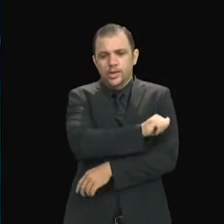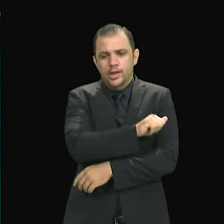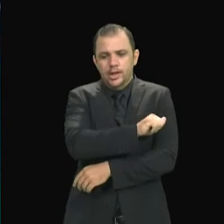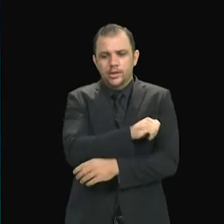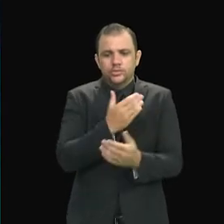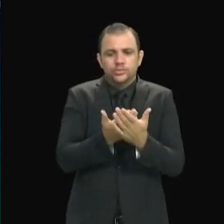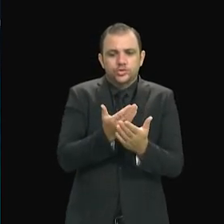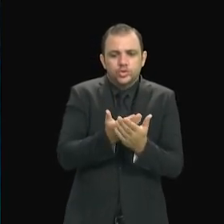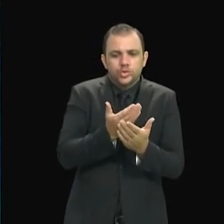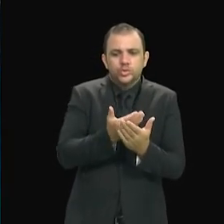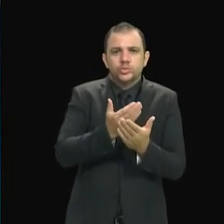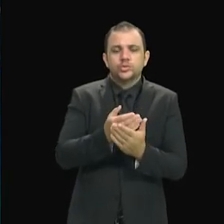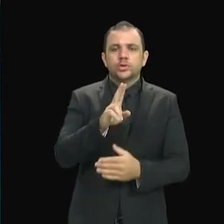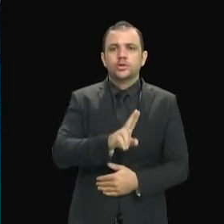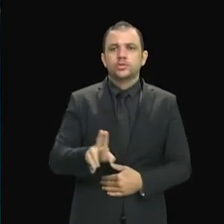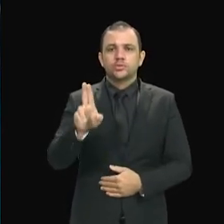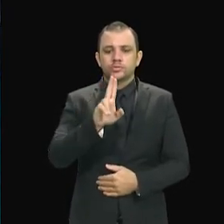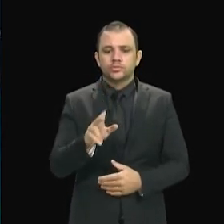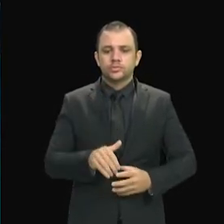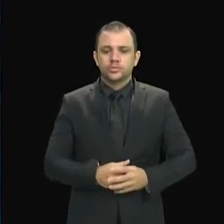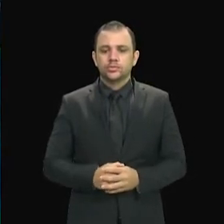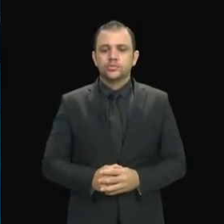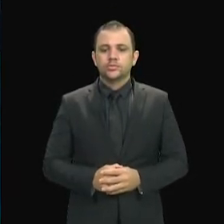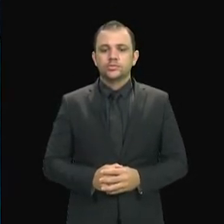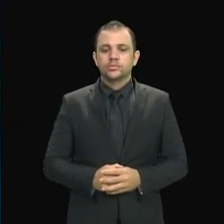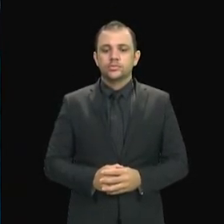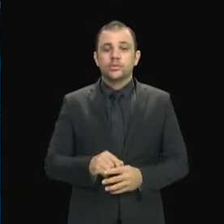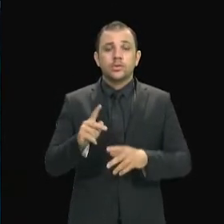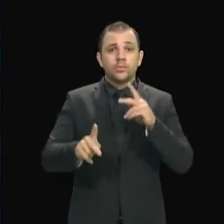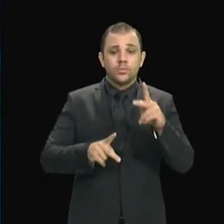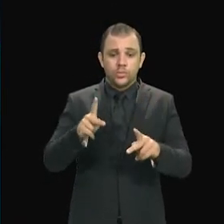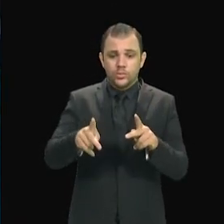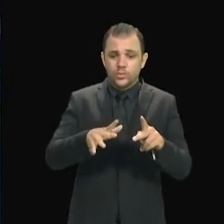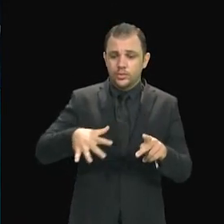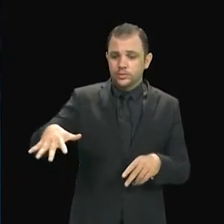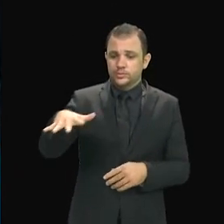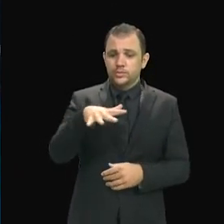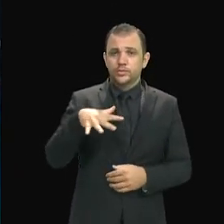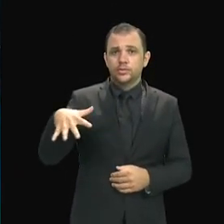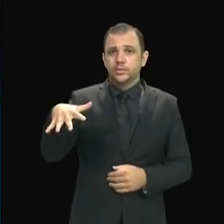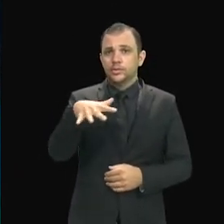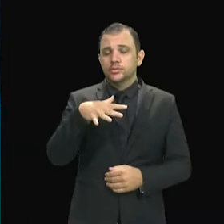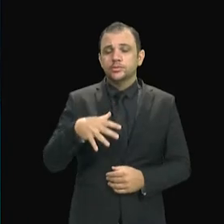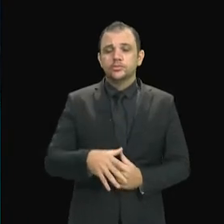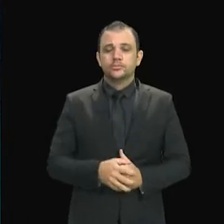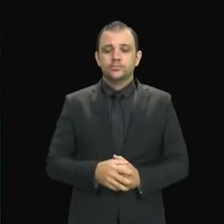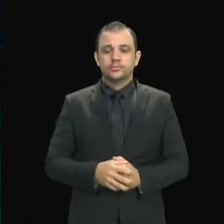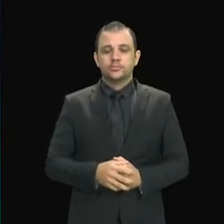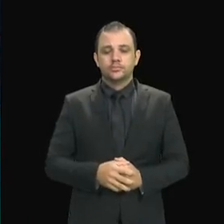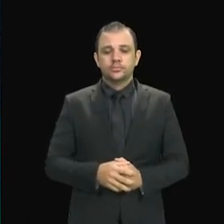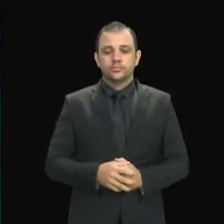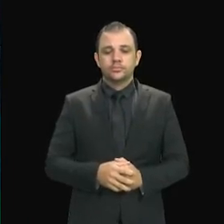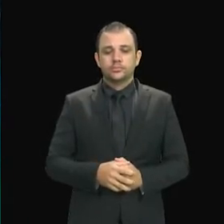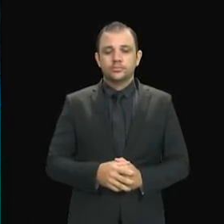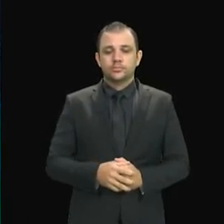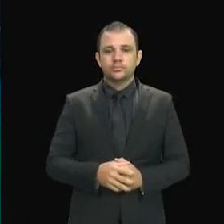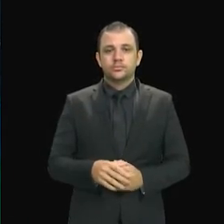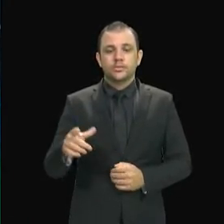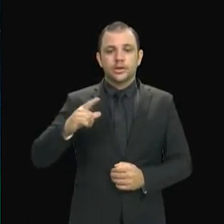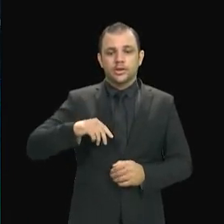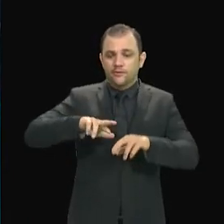estudantes secundaristas, povo da nossa região, dos vários